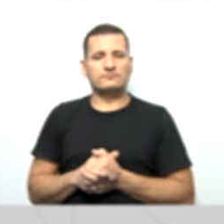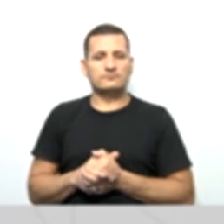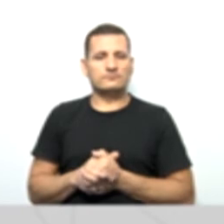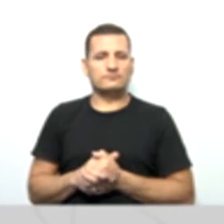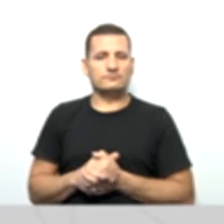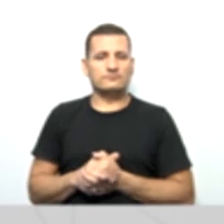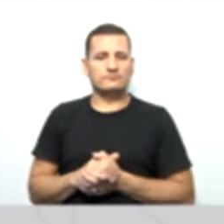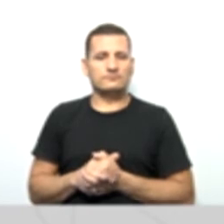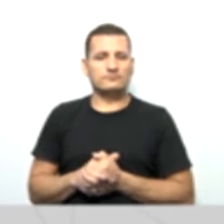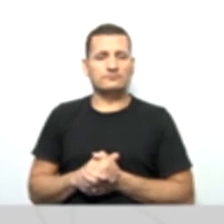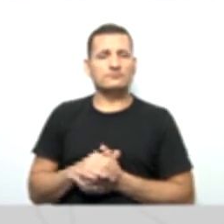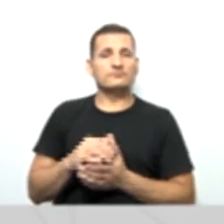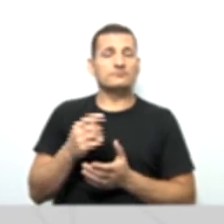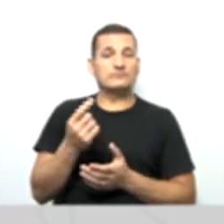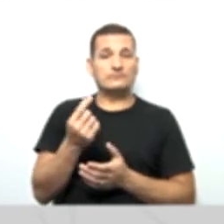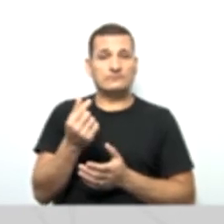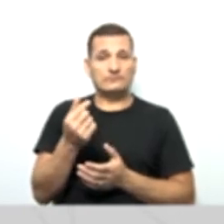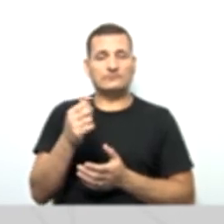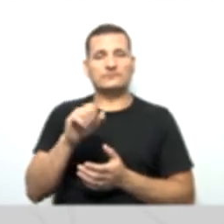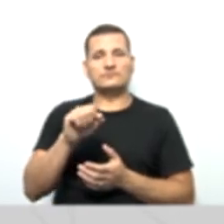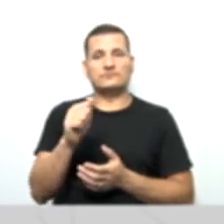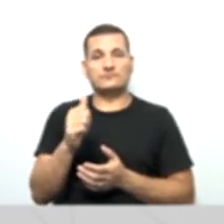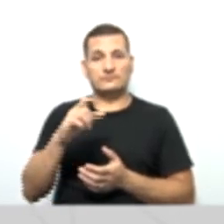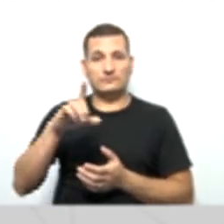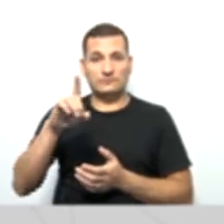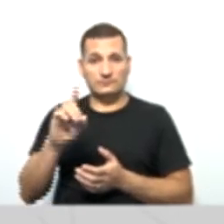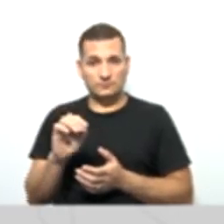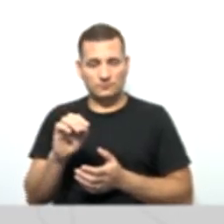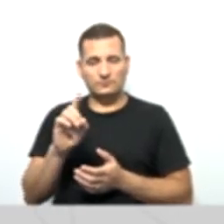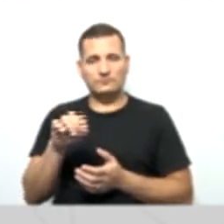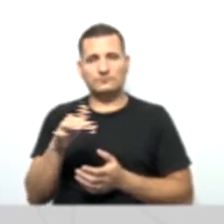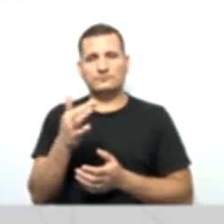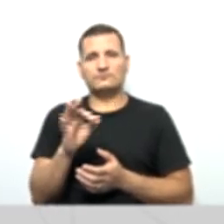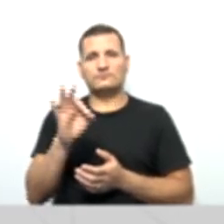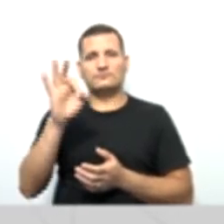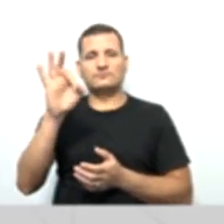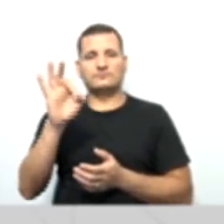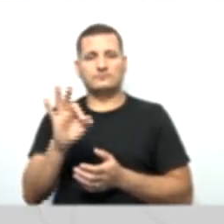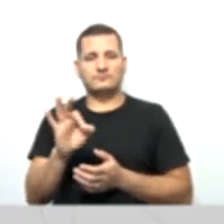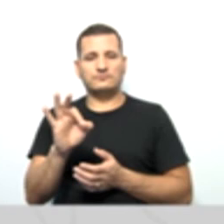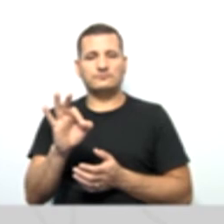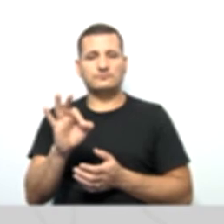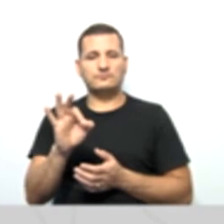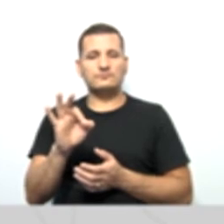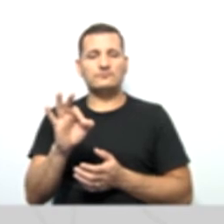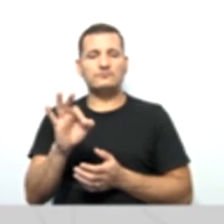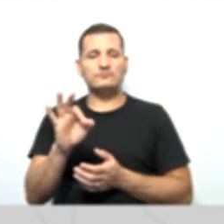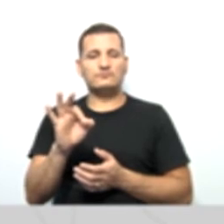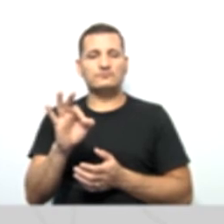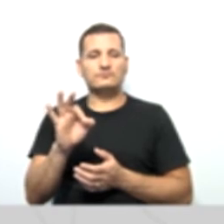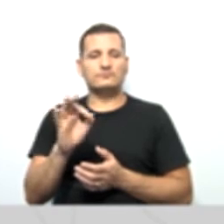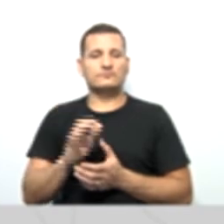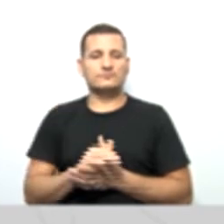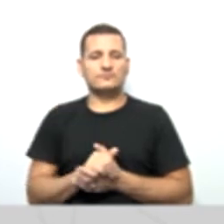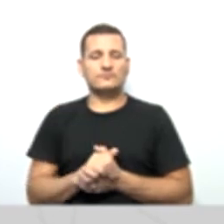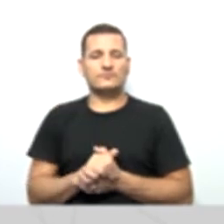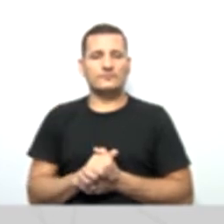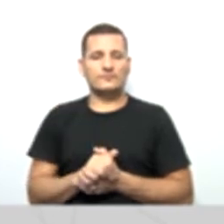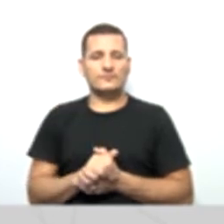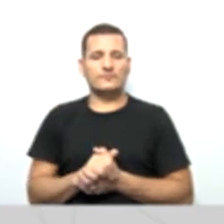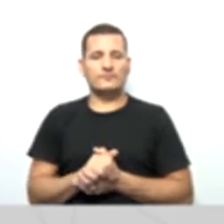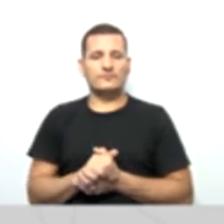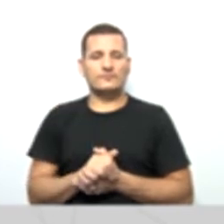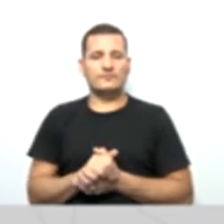composição do saldo do fundo de reserva, que é no mínimo 10% do valor, né? Do patrimônio líquido, que é as nossas